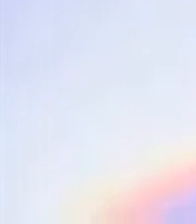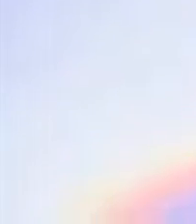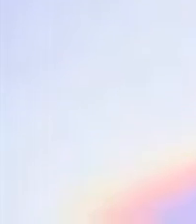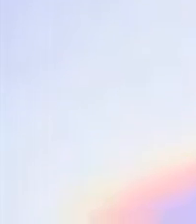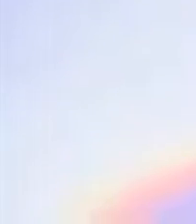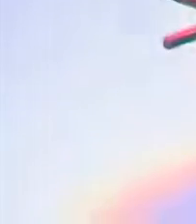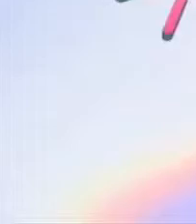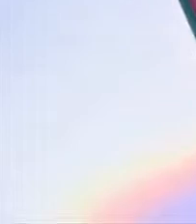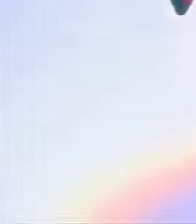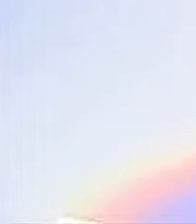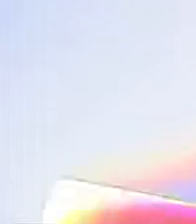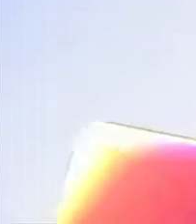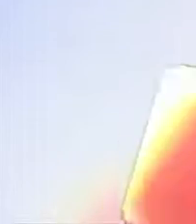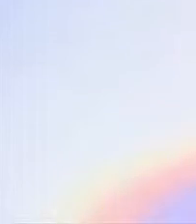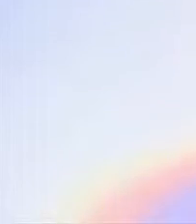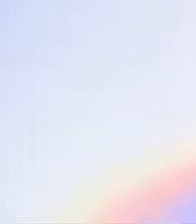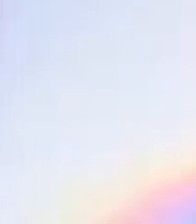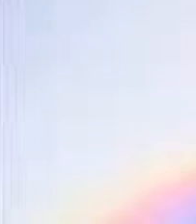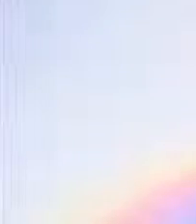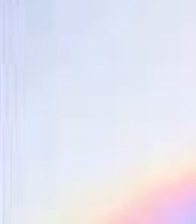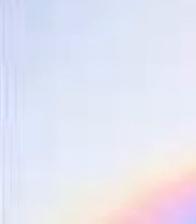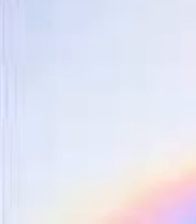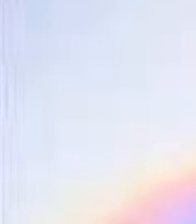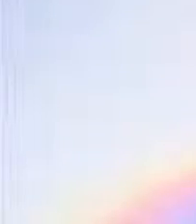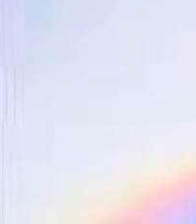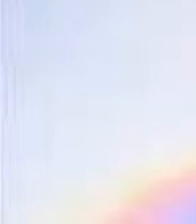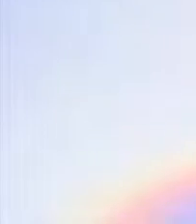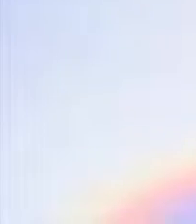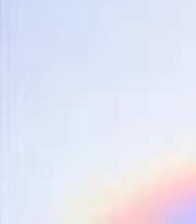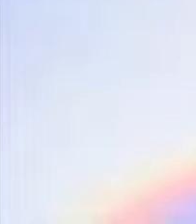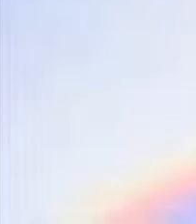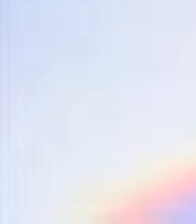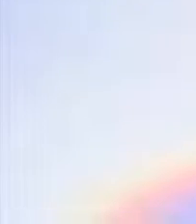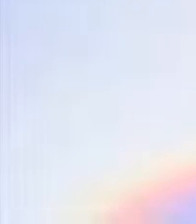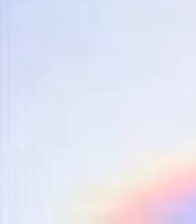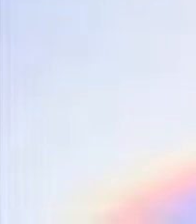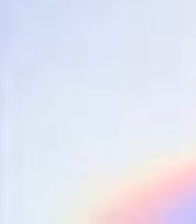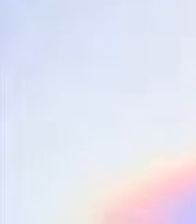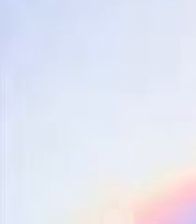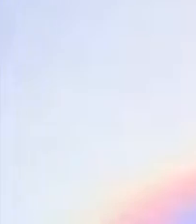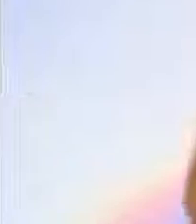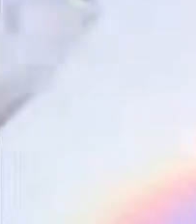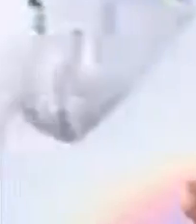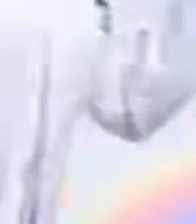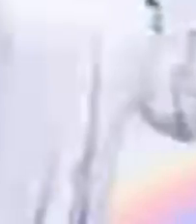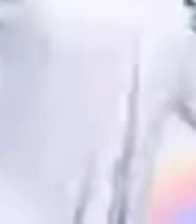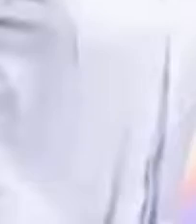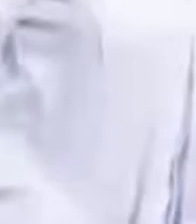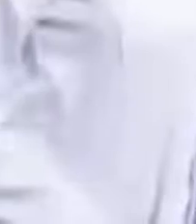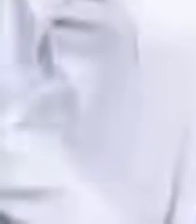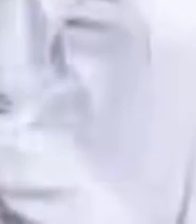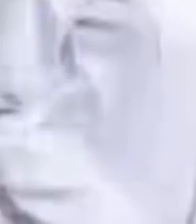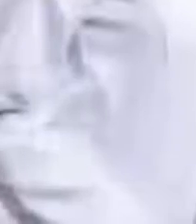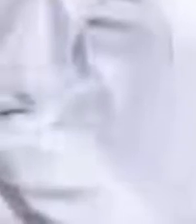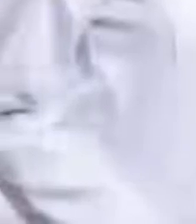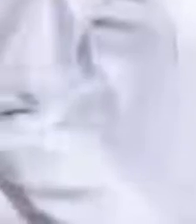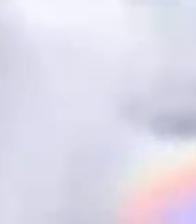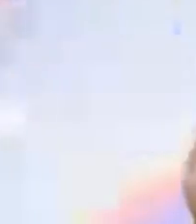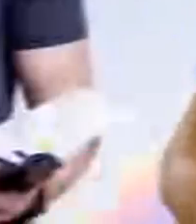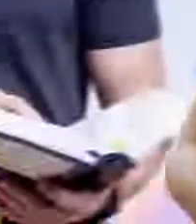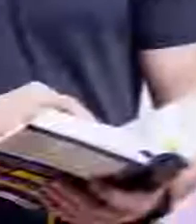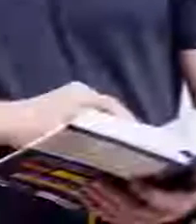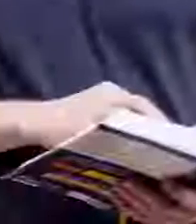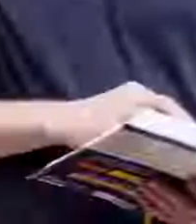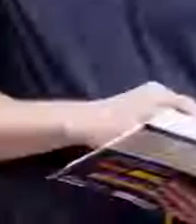presencial, semipresencial ou EAD. Uma delas é do seu jeito, no seu tempo. Valorizamos a experiência do